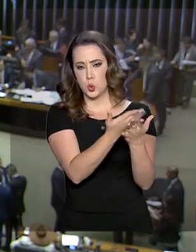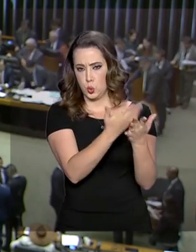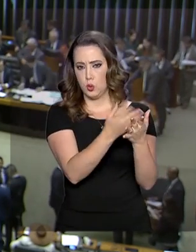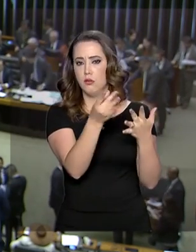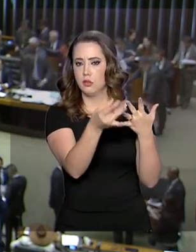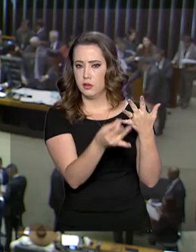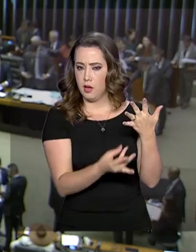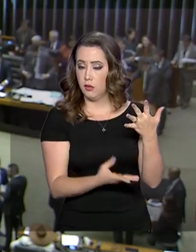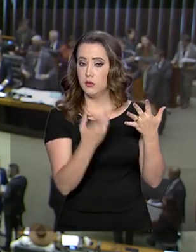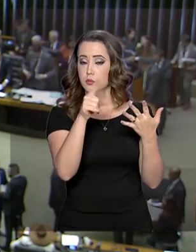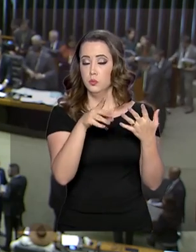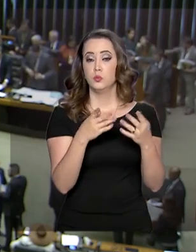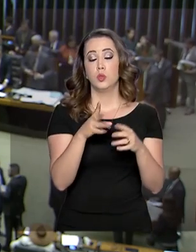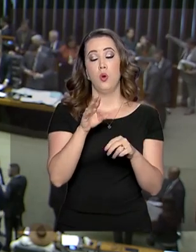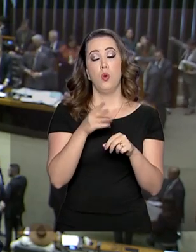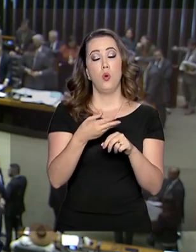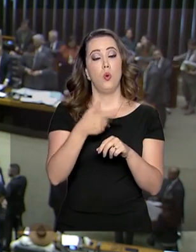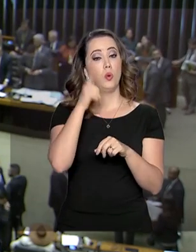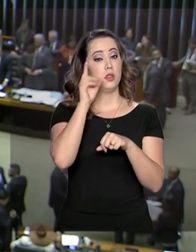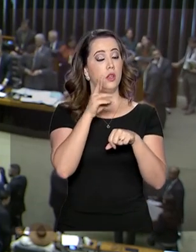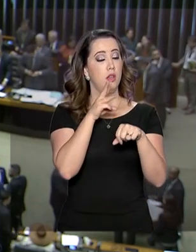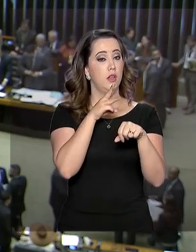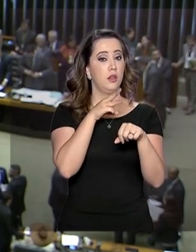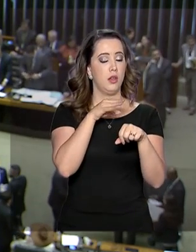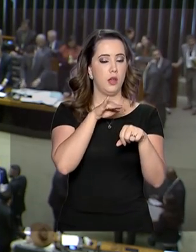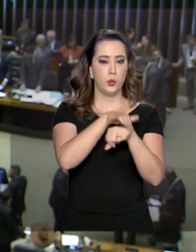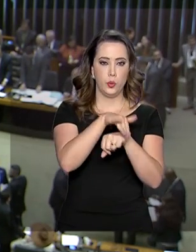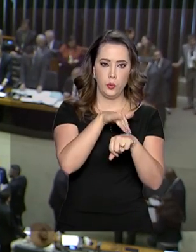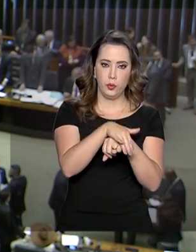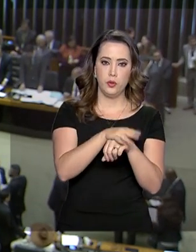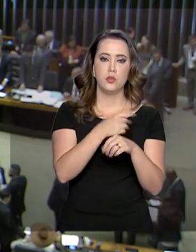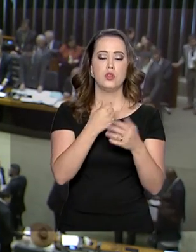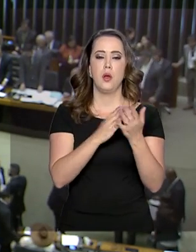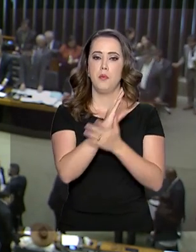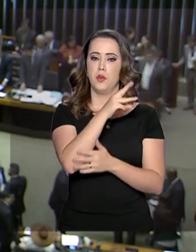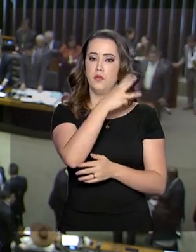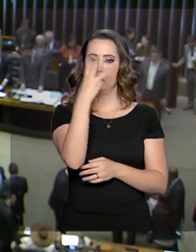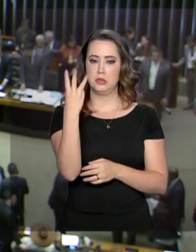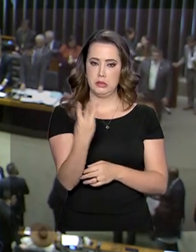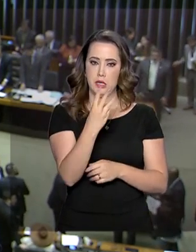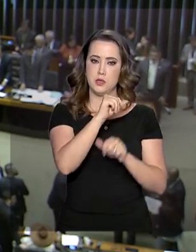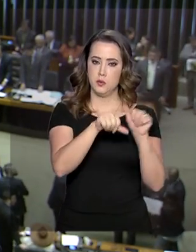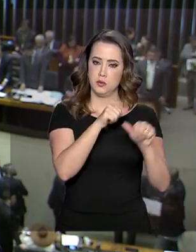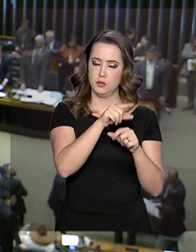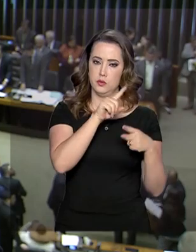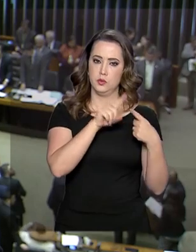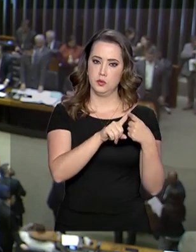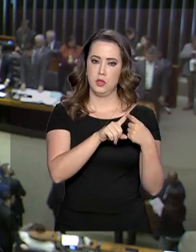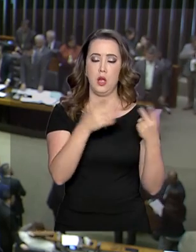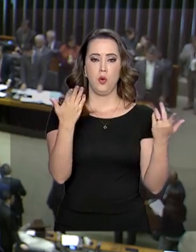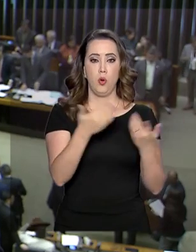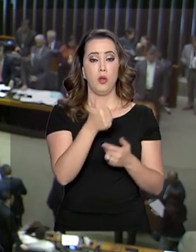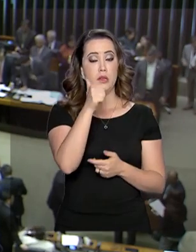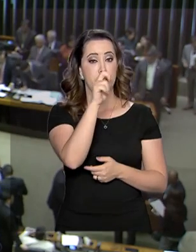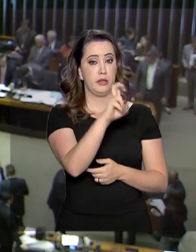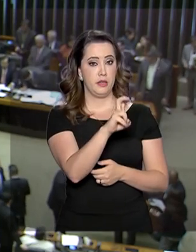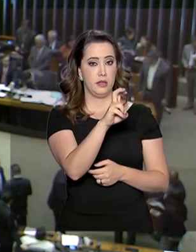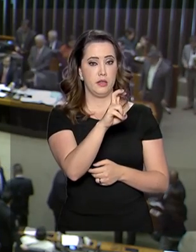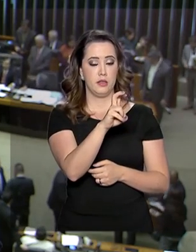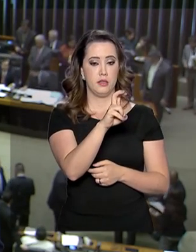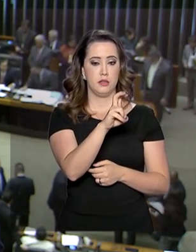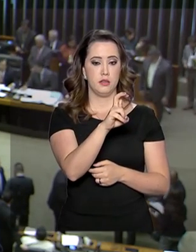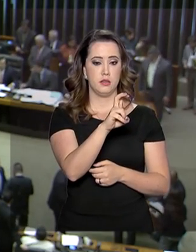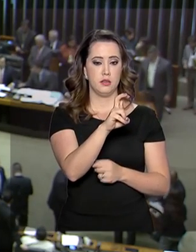o plenário aprovou três modificações. A que reduz de 20 para 15 anos na proposta o tempo mínimo de contribuição exigido para